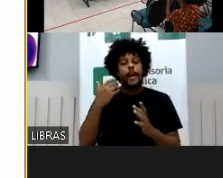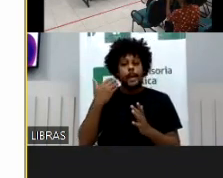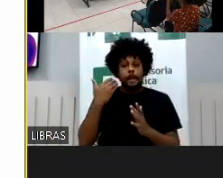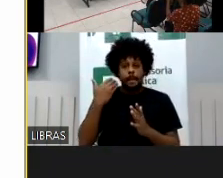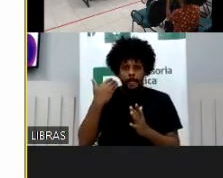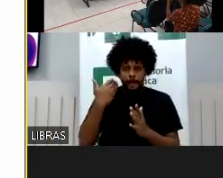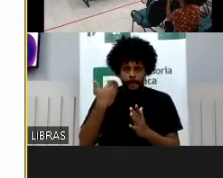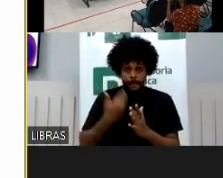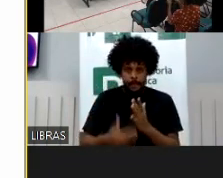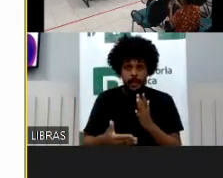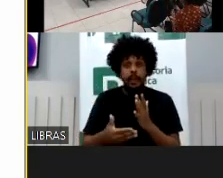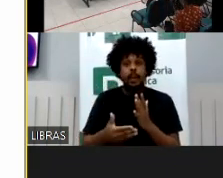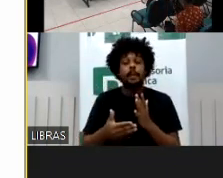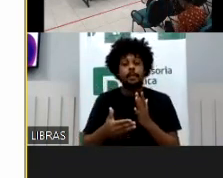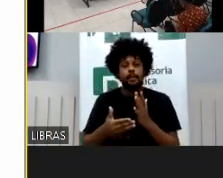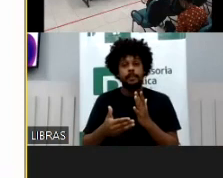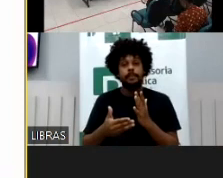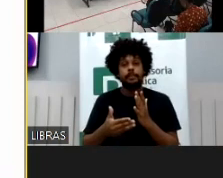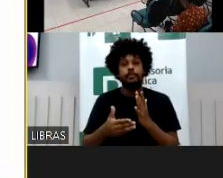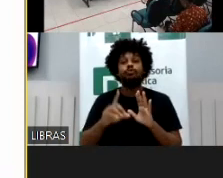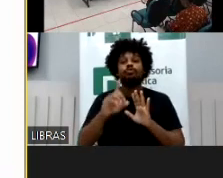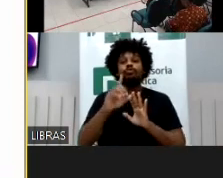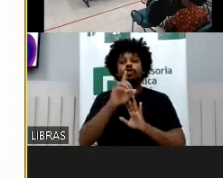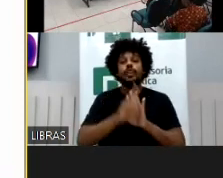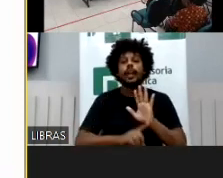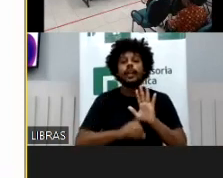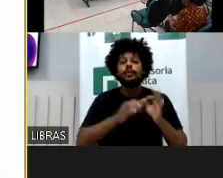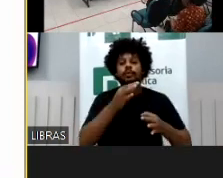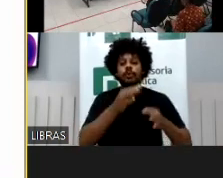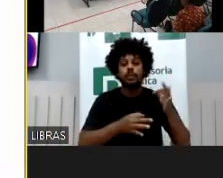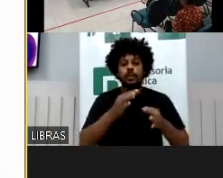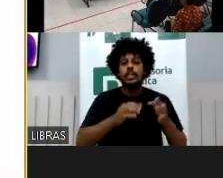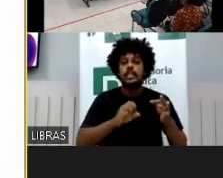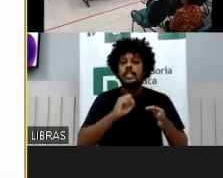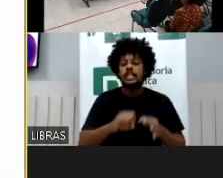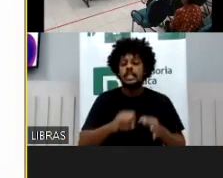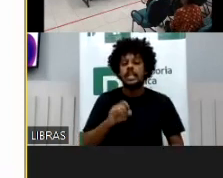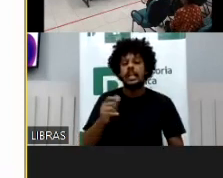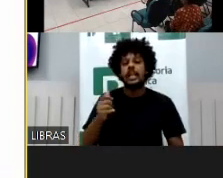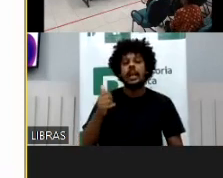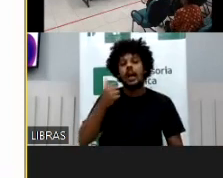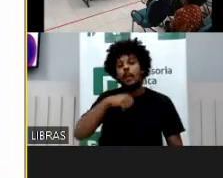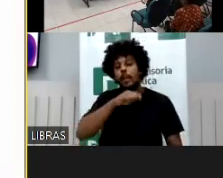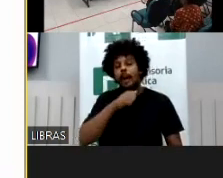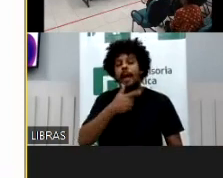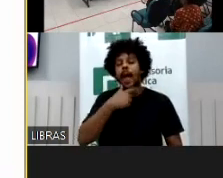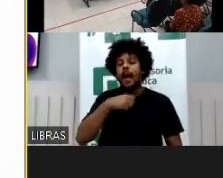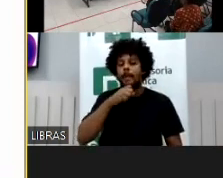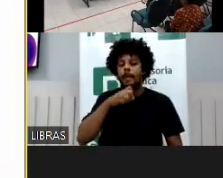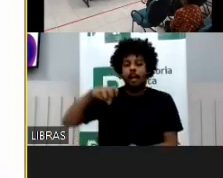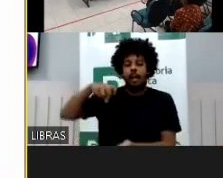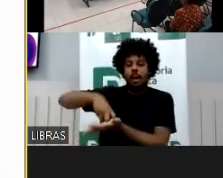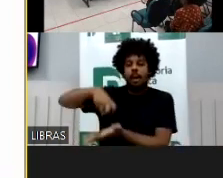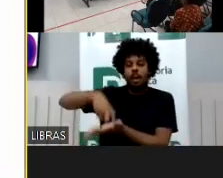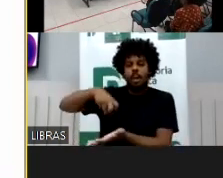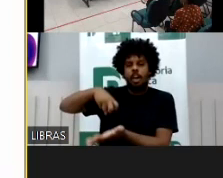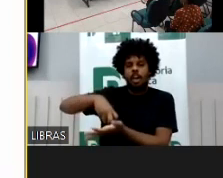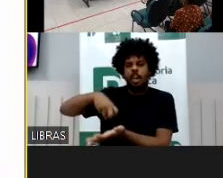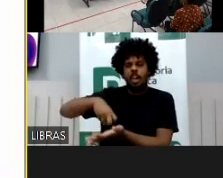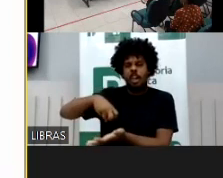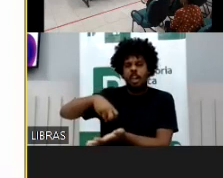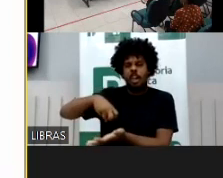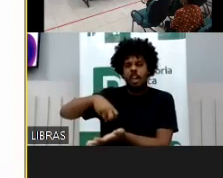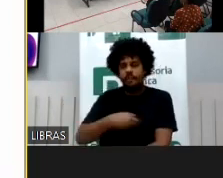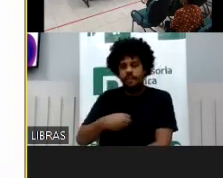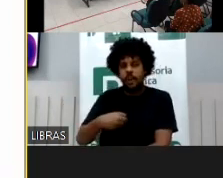o poder familiar, o pai e a mãe que, castigar imoderadamente o filho, inciso 2, deixar o filho em abandono.